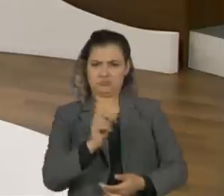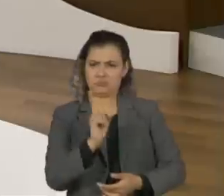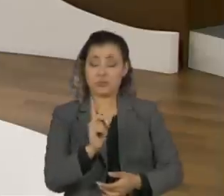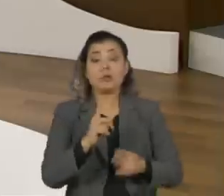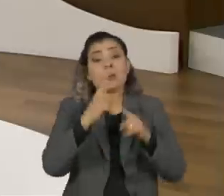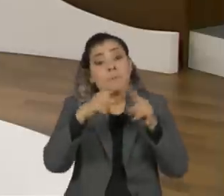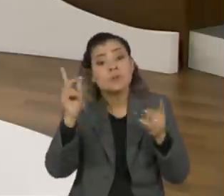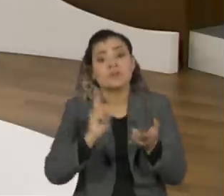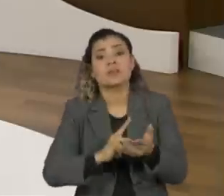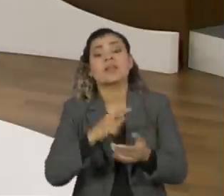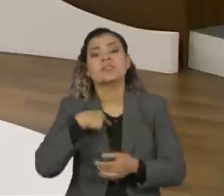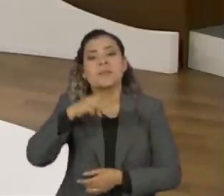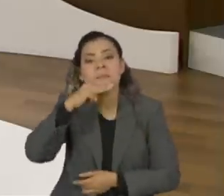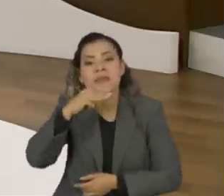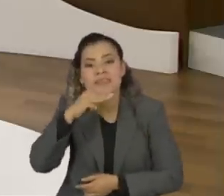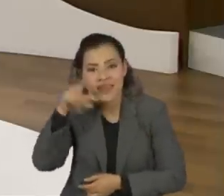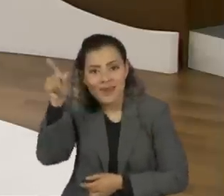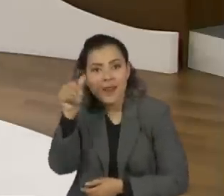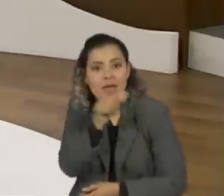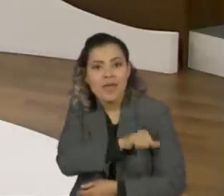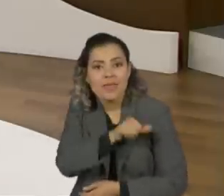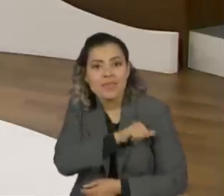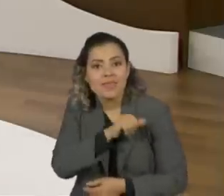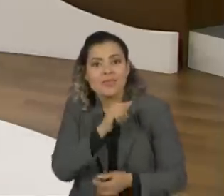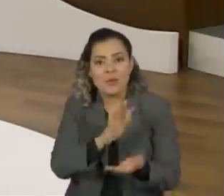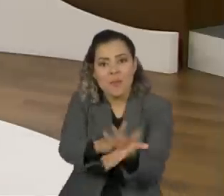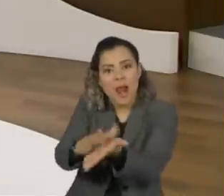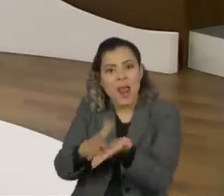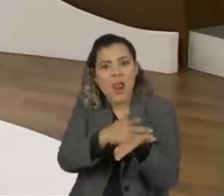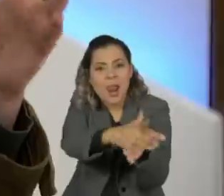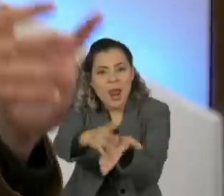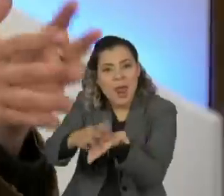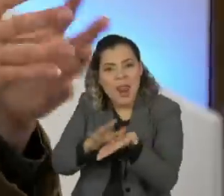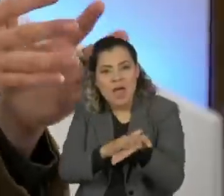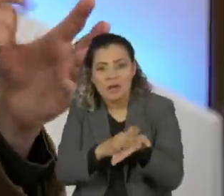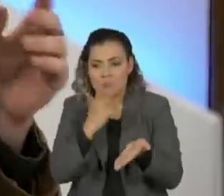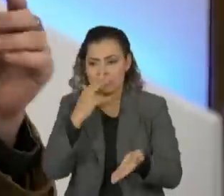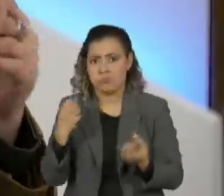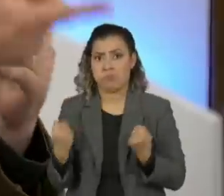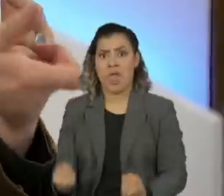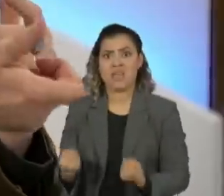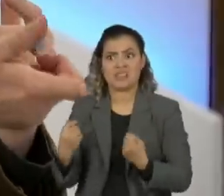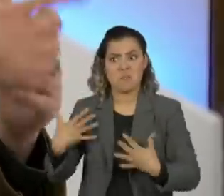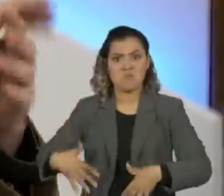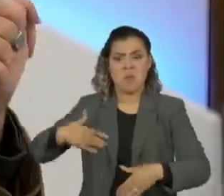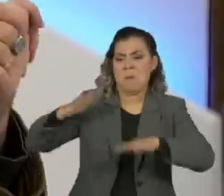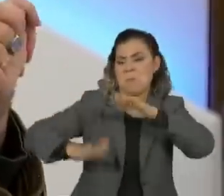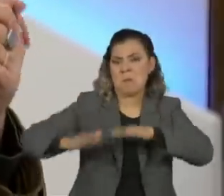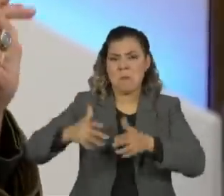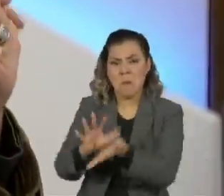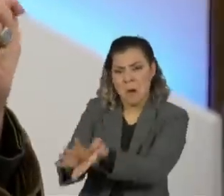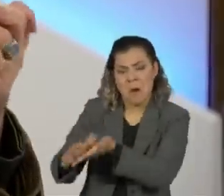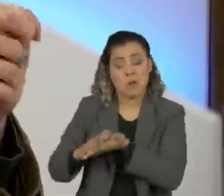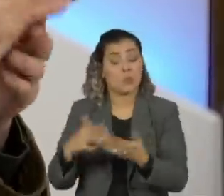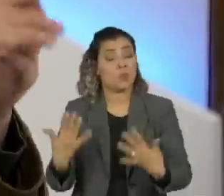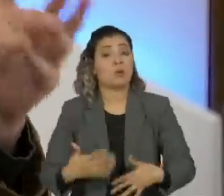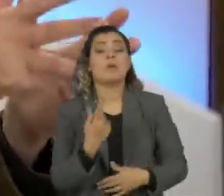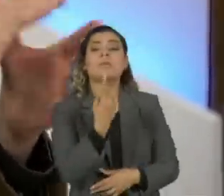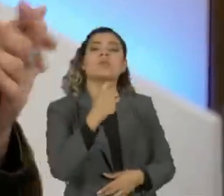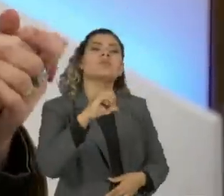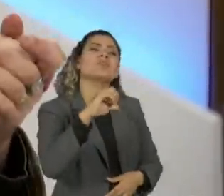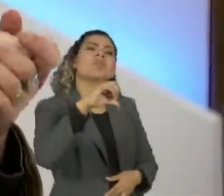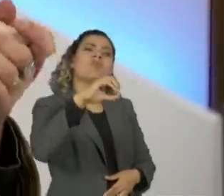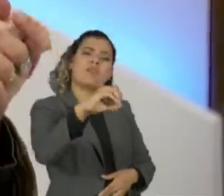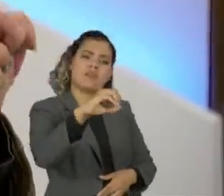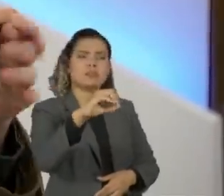é. Essa foi o meu conceito. E como eu também, neste mesmo show, um ano anterior, em 1990,